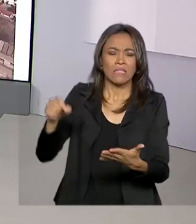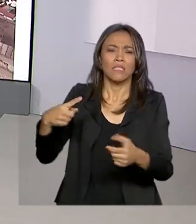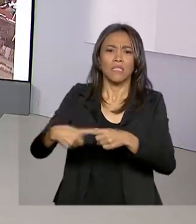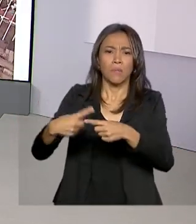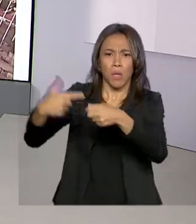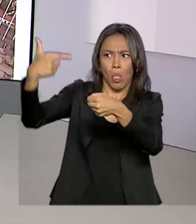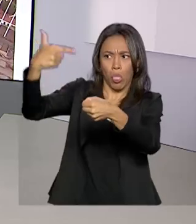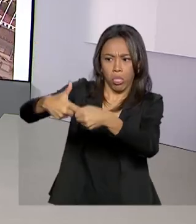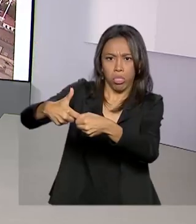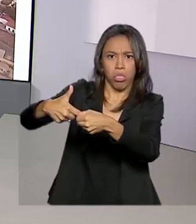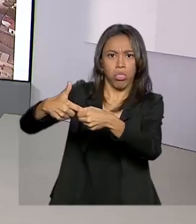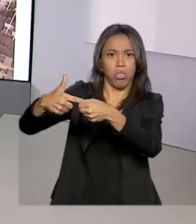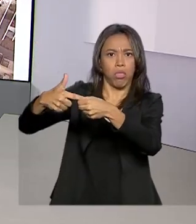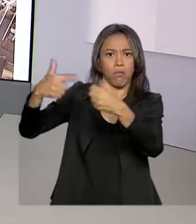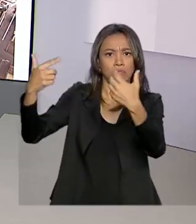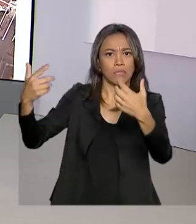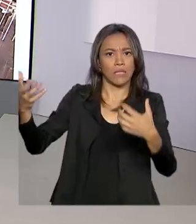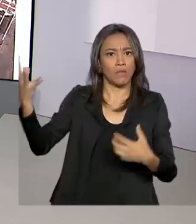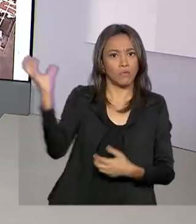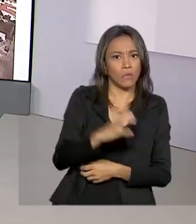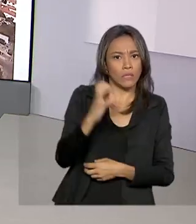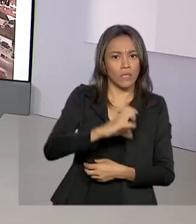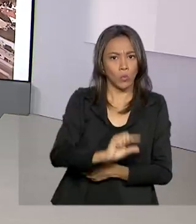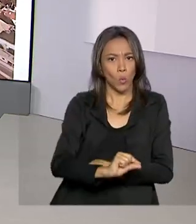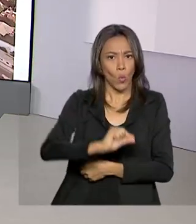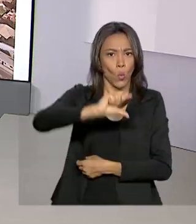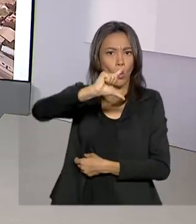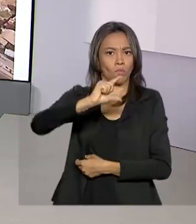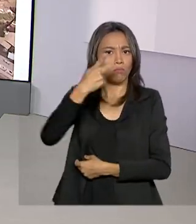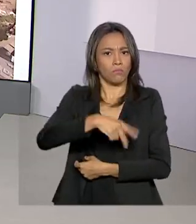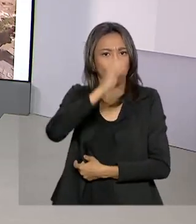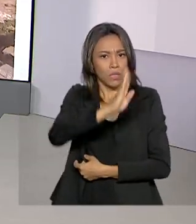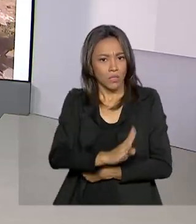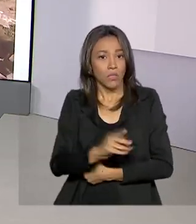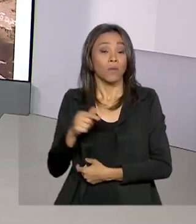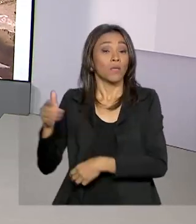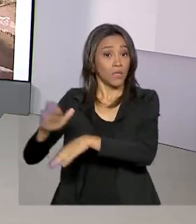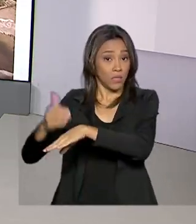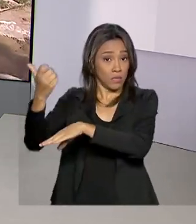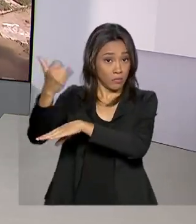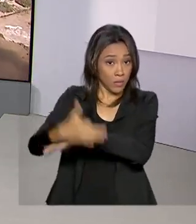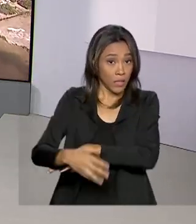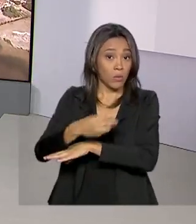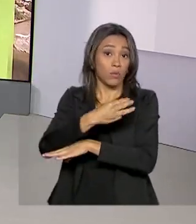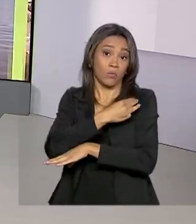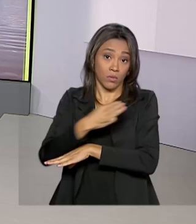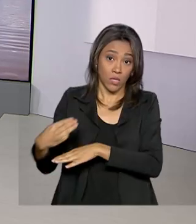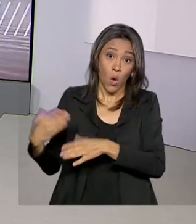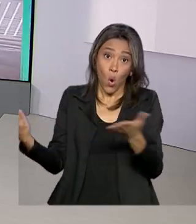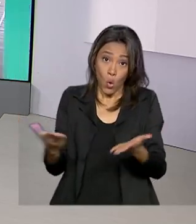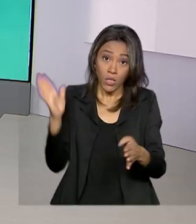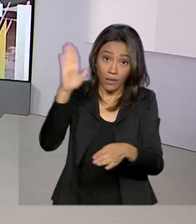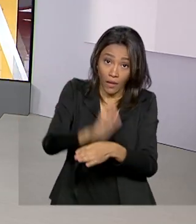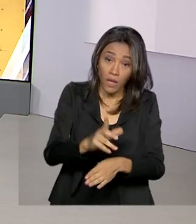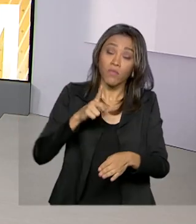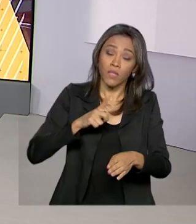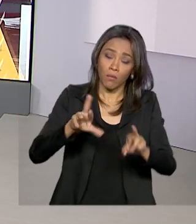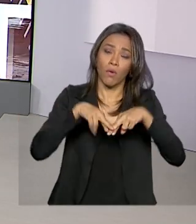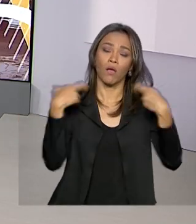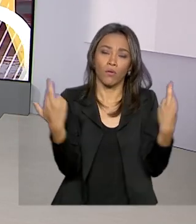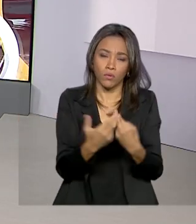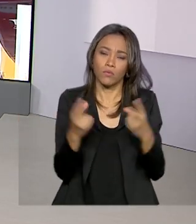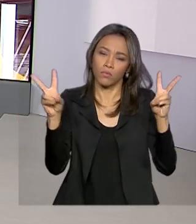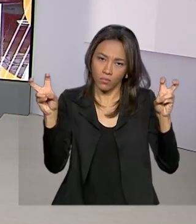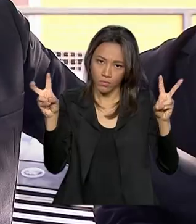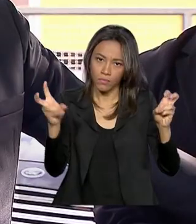combustíveis aqui no Brasil. Segundo ele, o ministro de Minas e Energia, Bento Albuquerque, comanda uma reunião hoje à tarde para tratar do